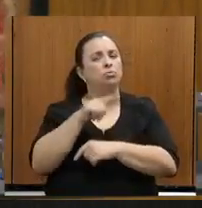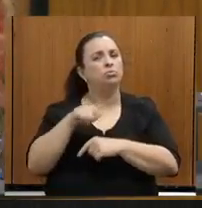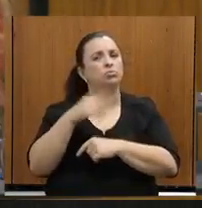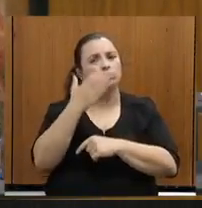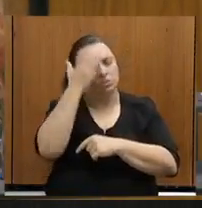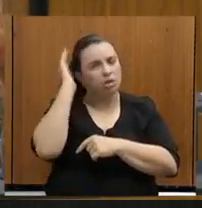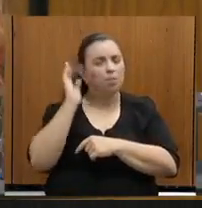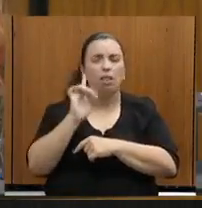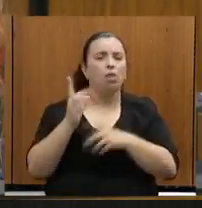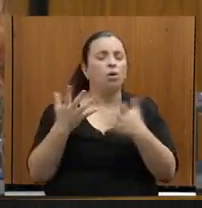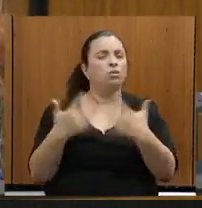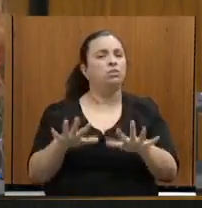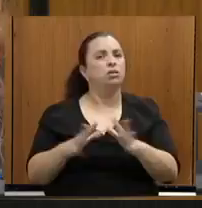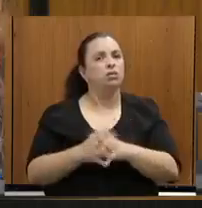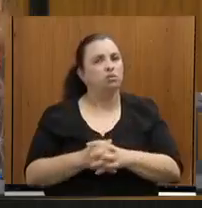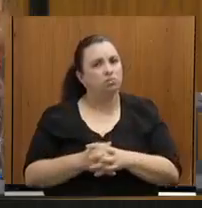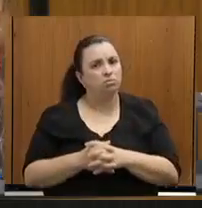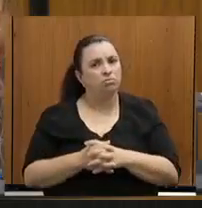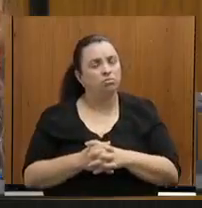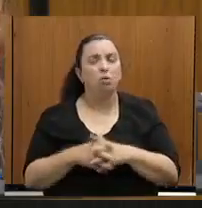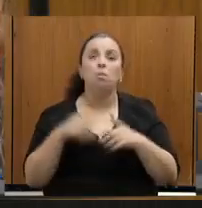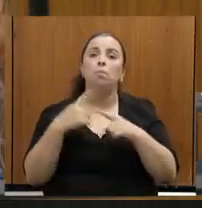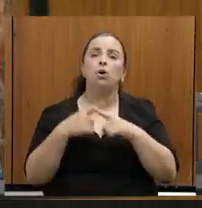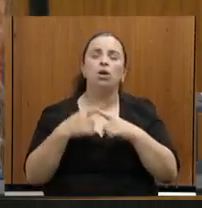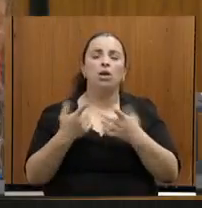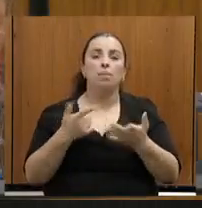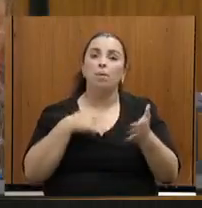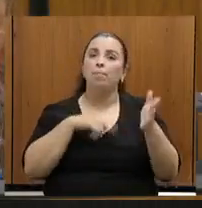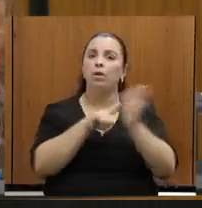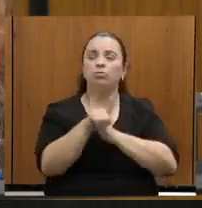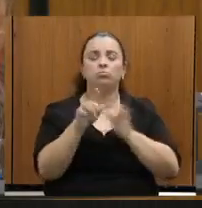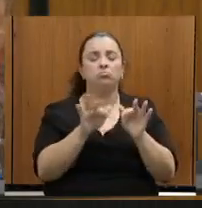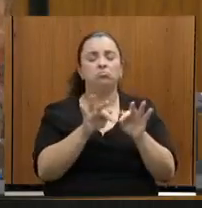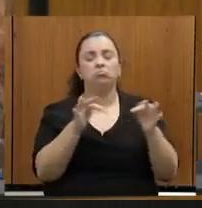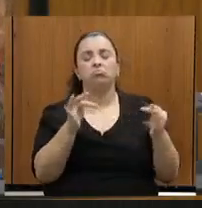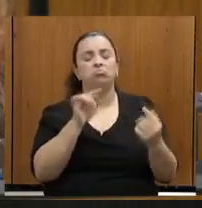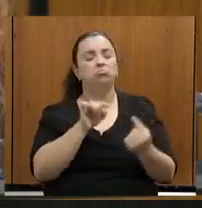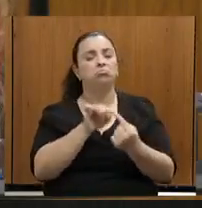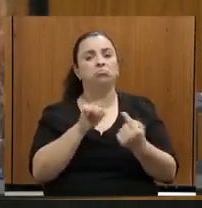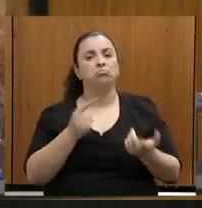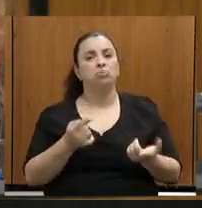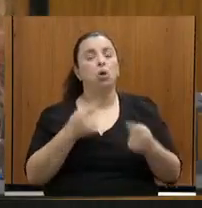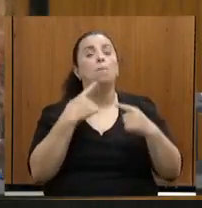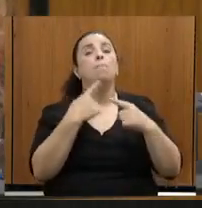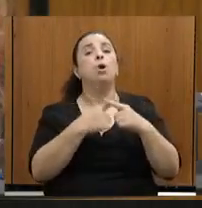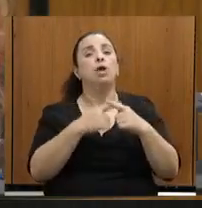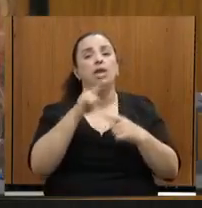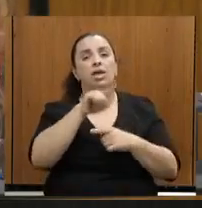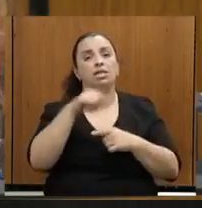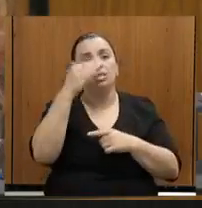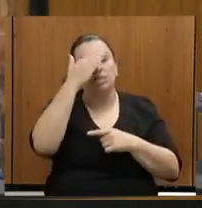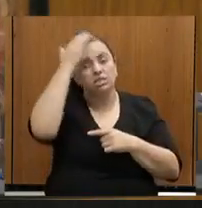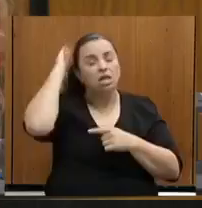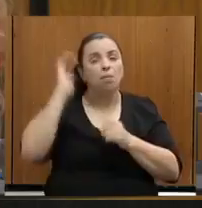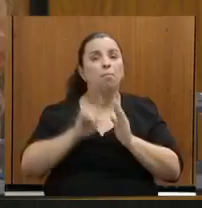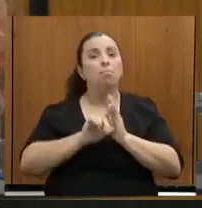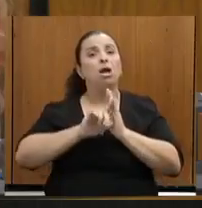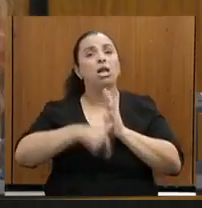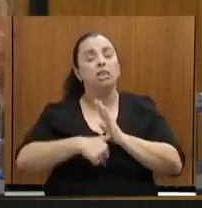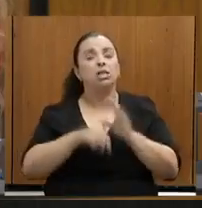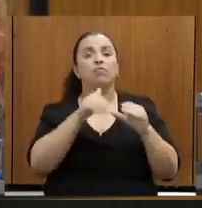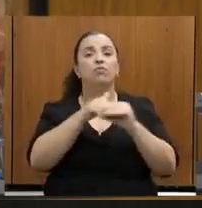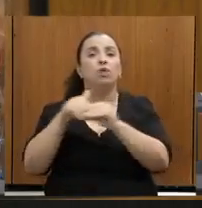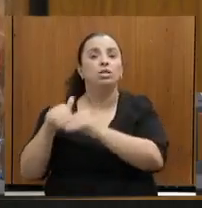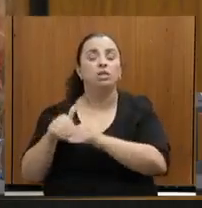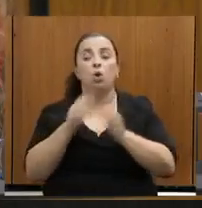pergunta é essa, muito prática e muito objetiva, porque o governo Zema protela a votação do processo